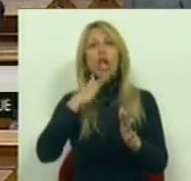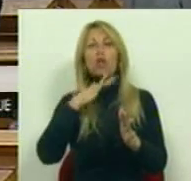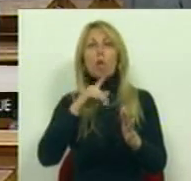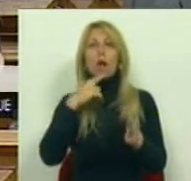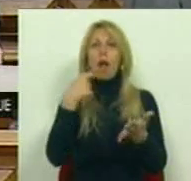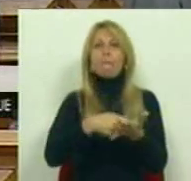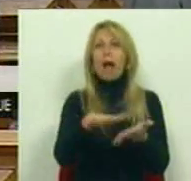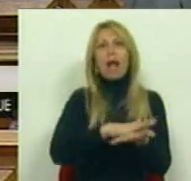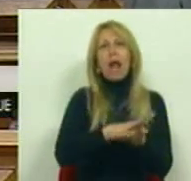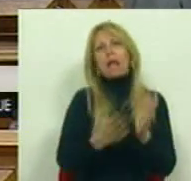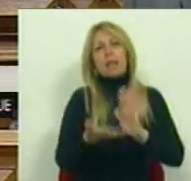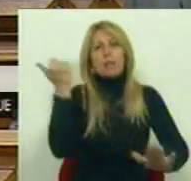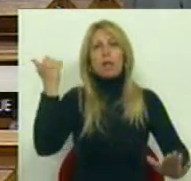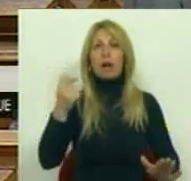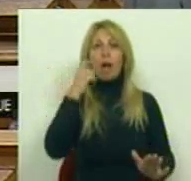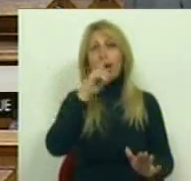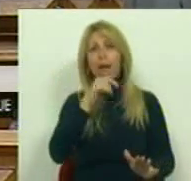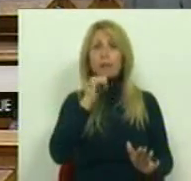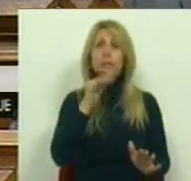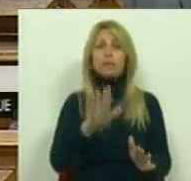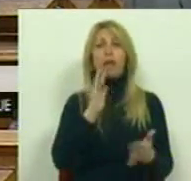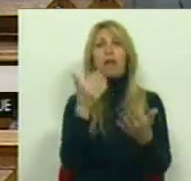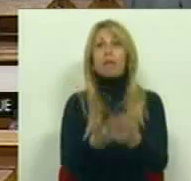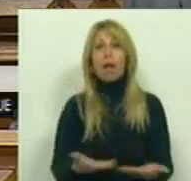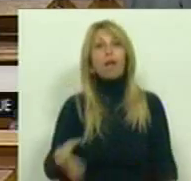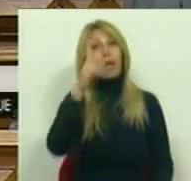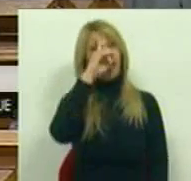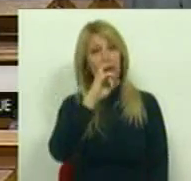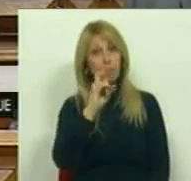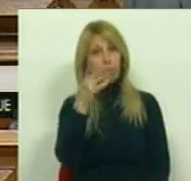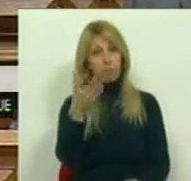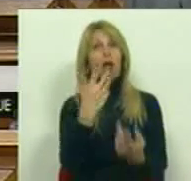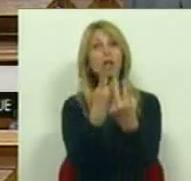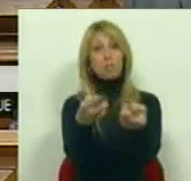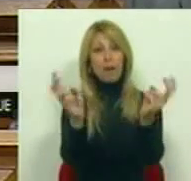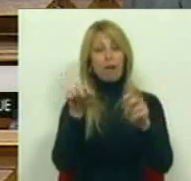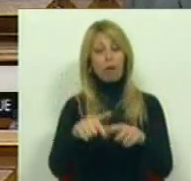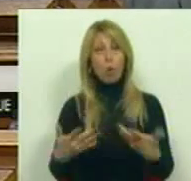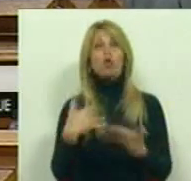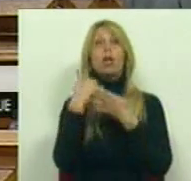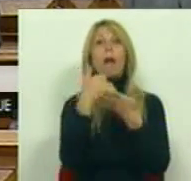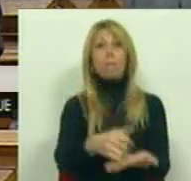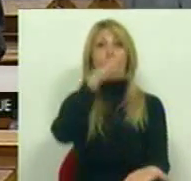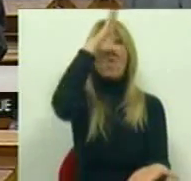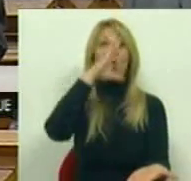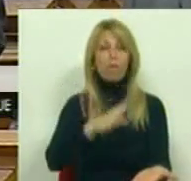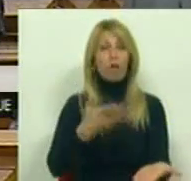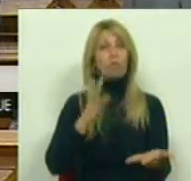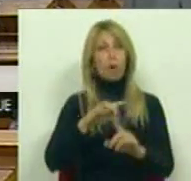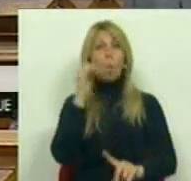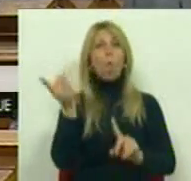E recordo às bancadas que sustentam hoje o Governo e que ainda há um ano e meio